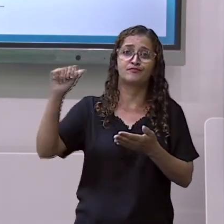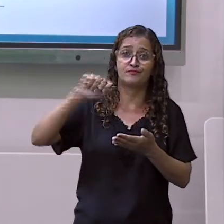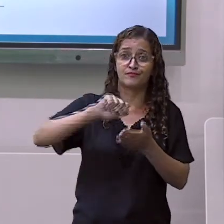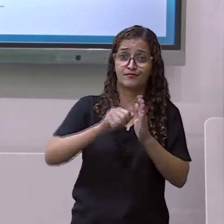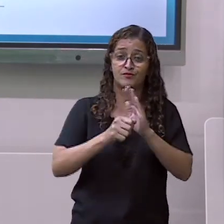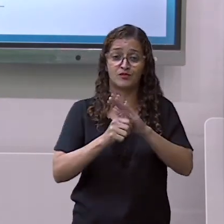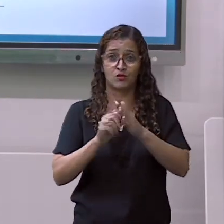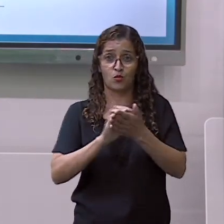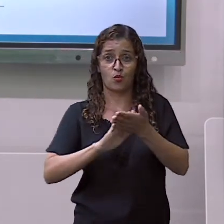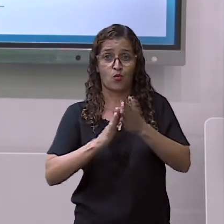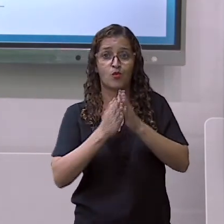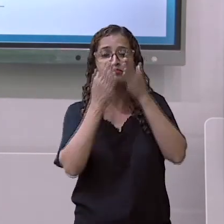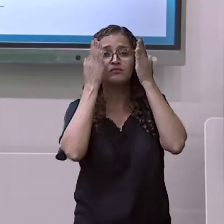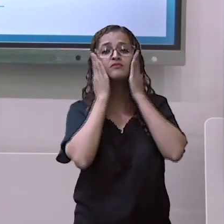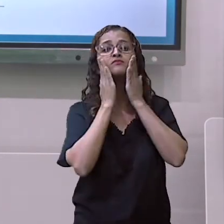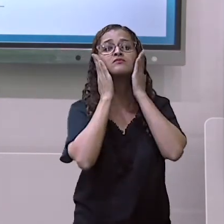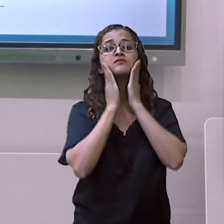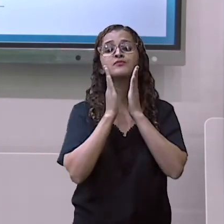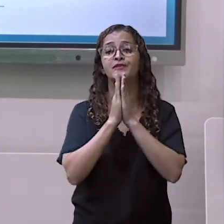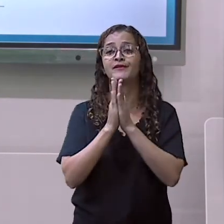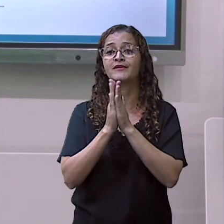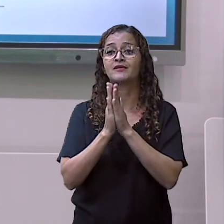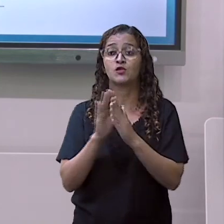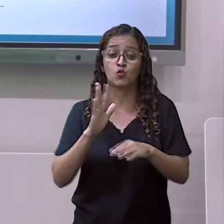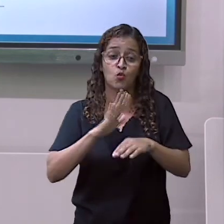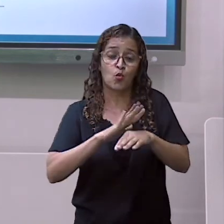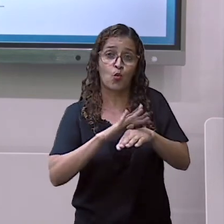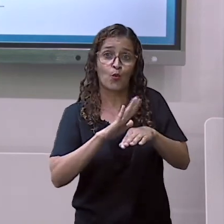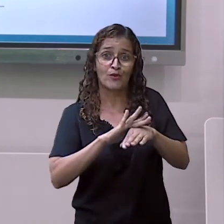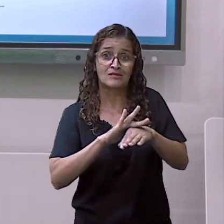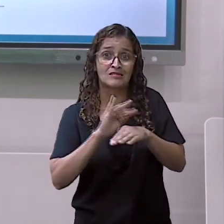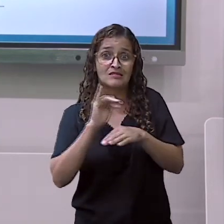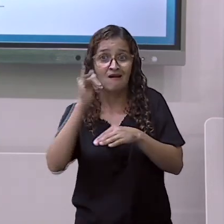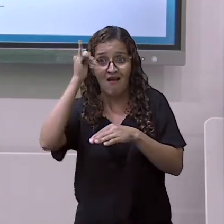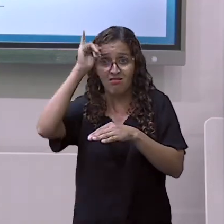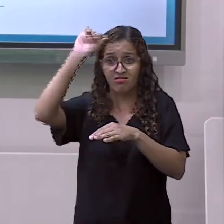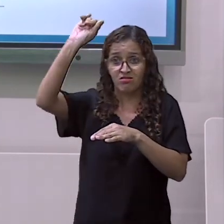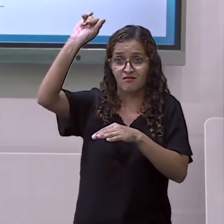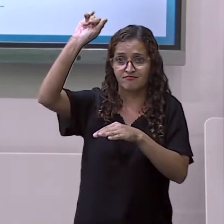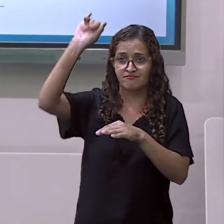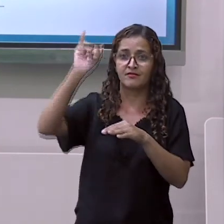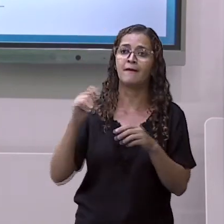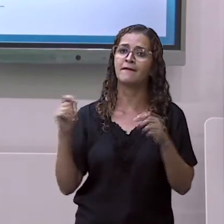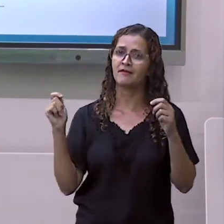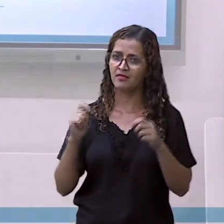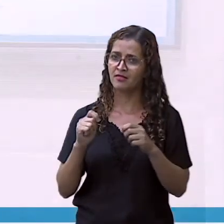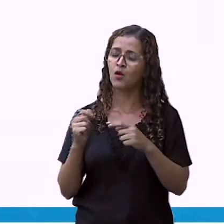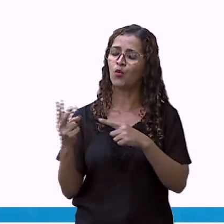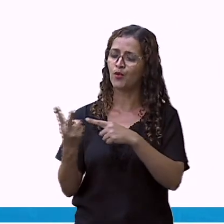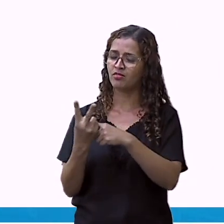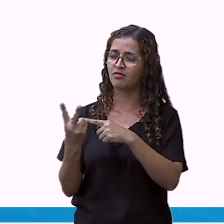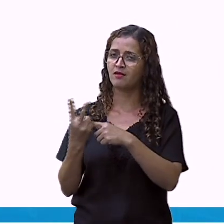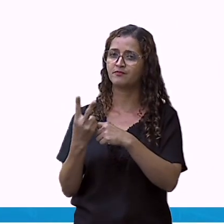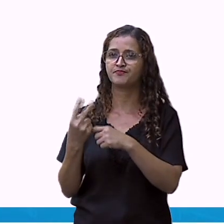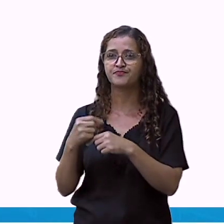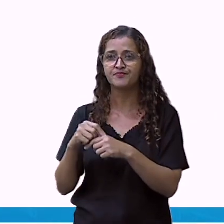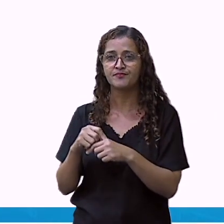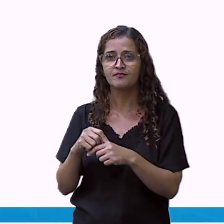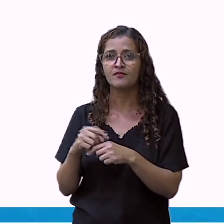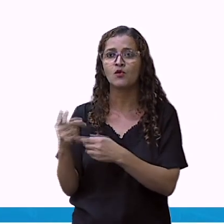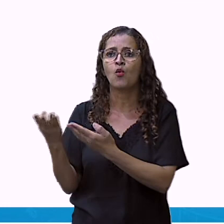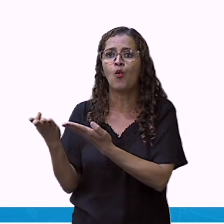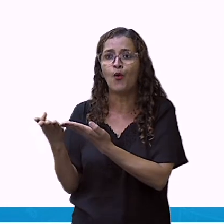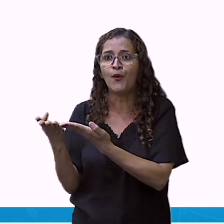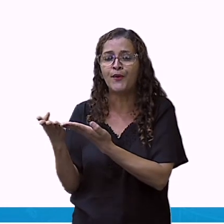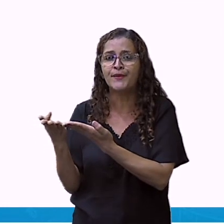doenças. Então, vamos lá? Qual é o primeiro objeto que nós iremos usar aqui? Olha